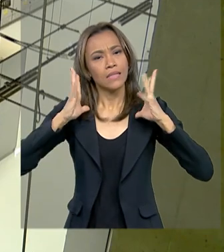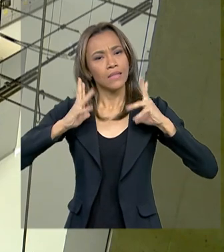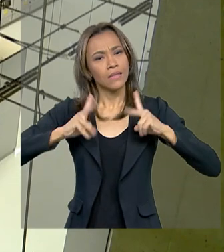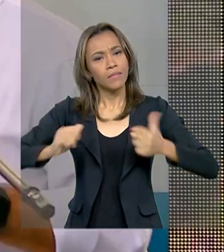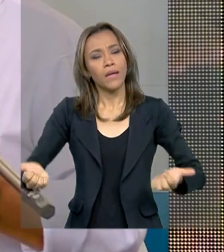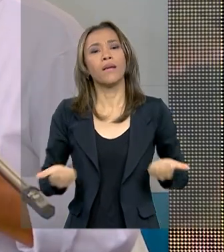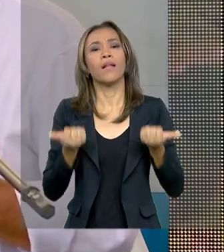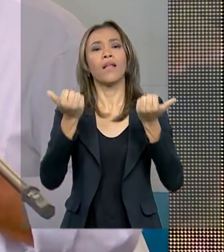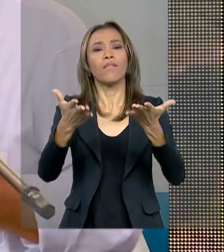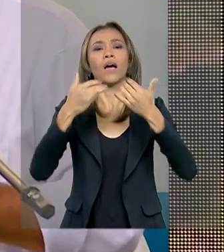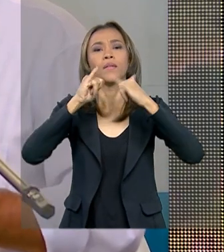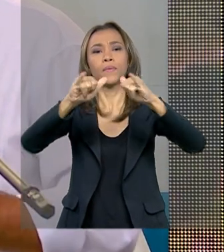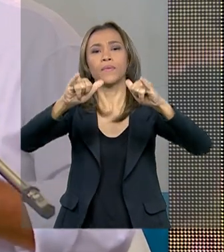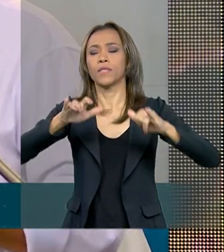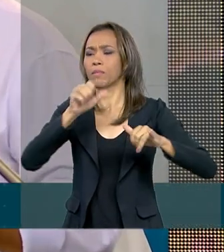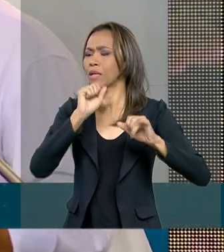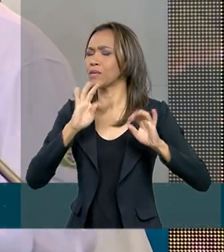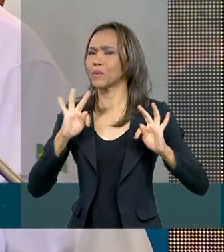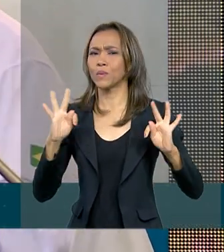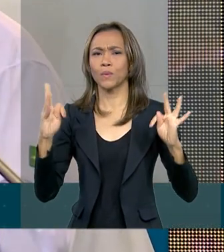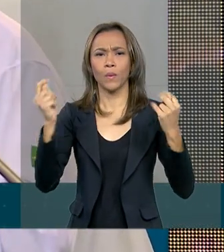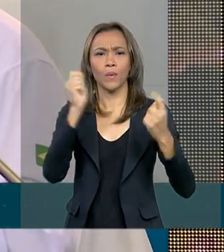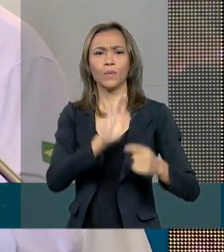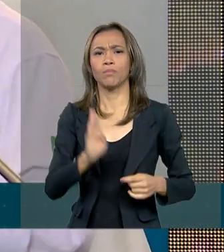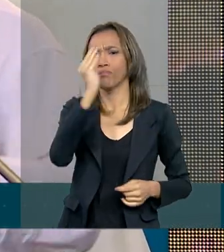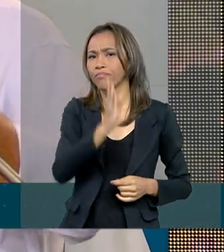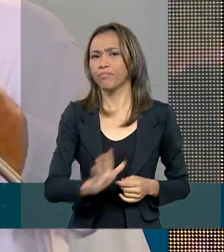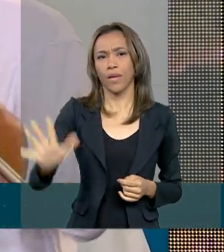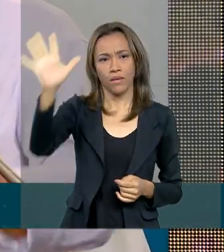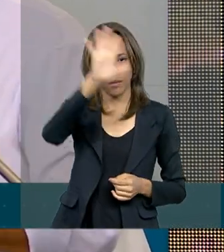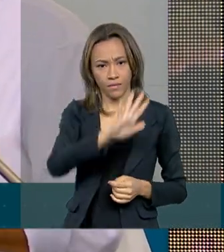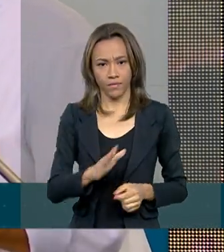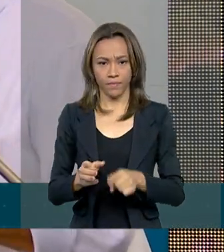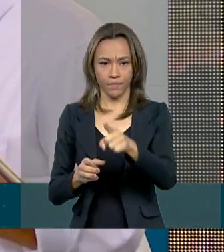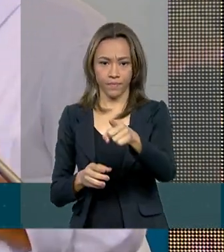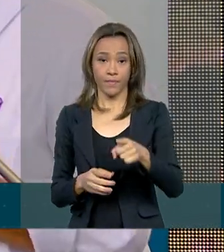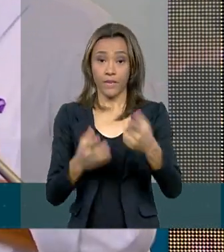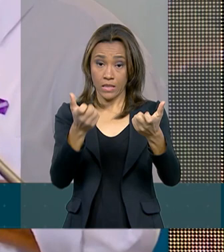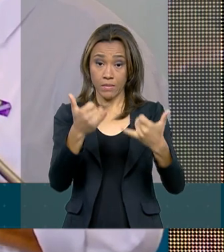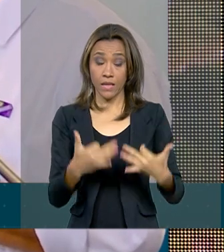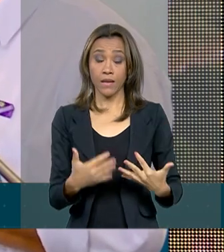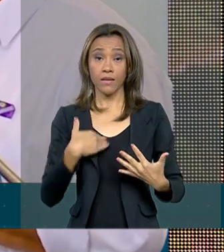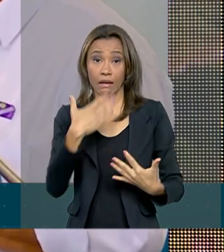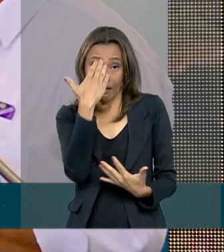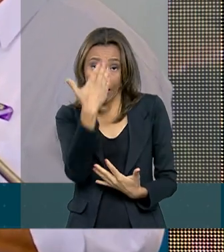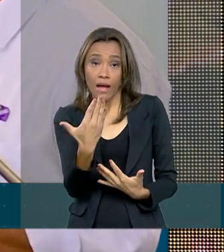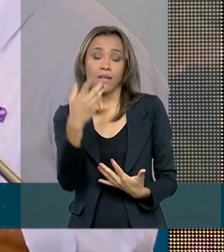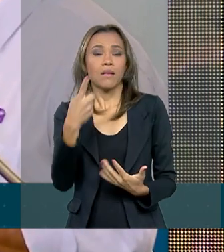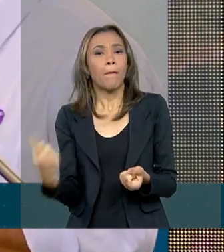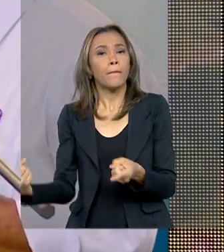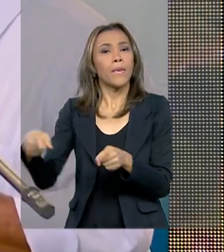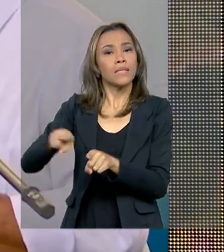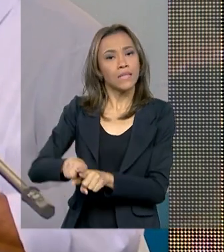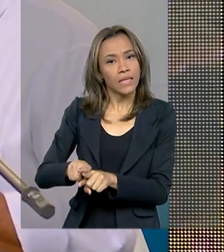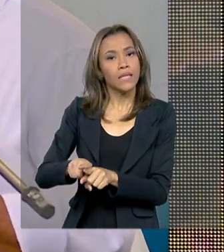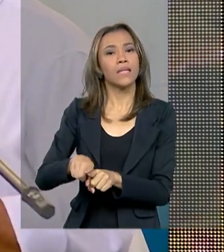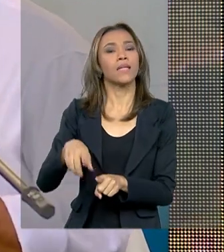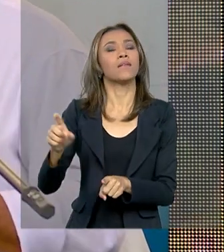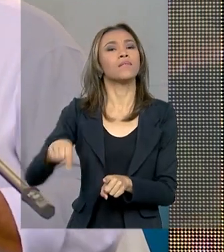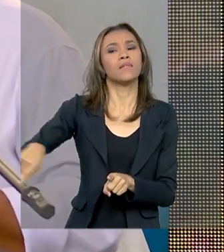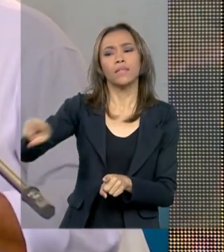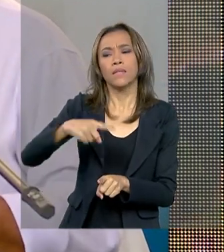todo o país. Graças a essa parceria público-privada, público representado pelo Grupo Eletrobras, o privado